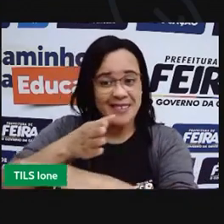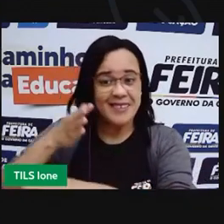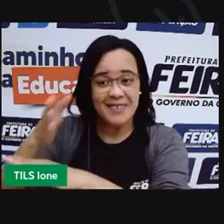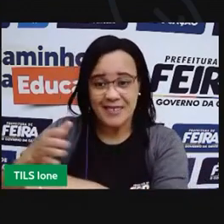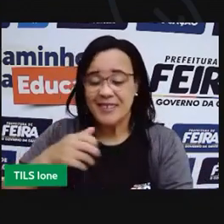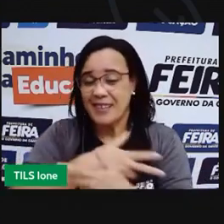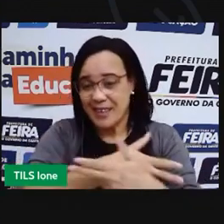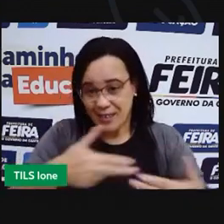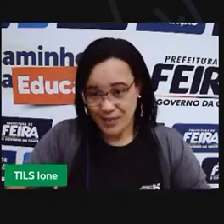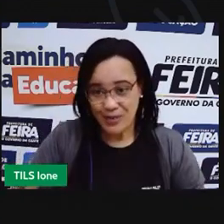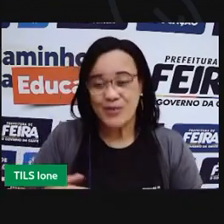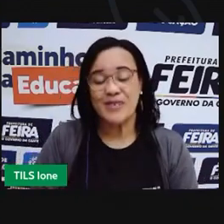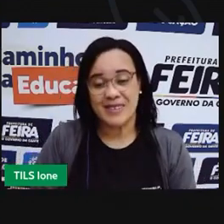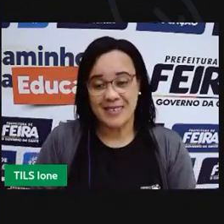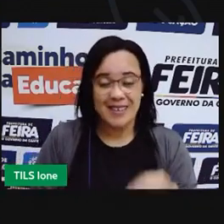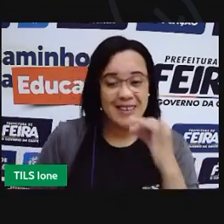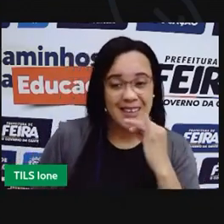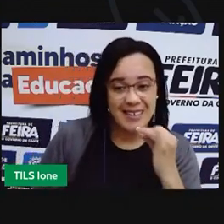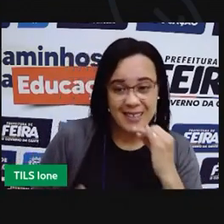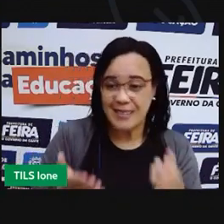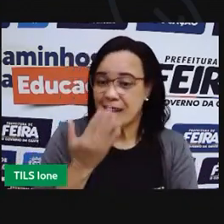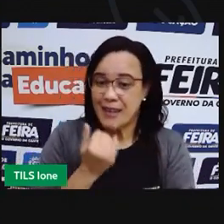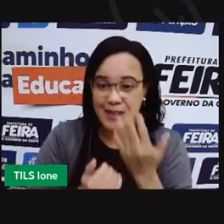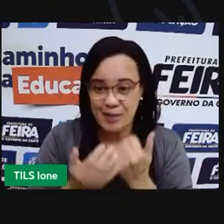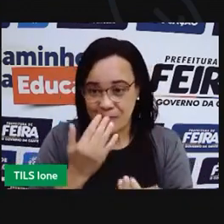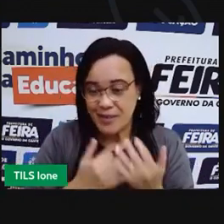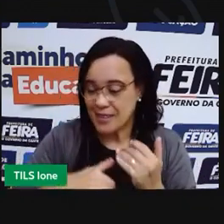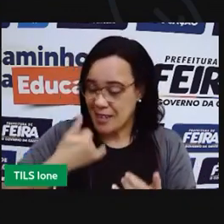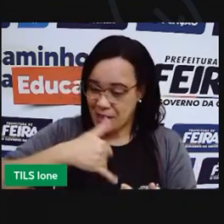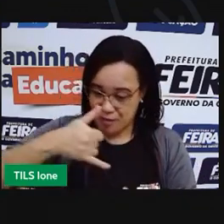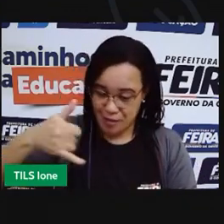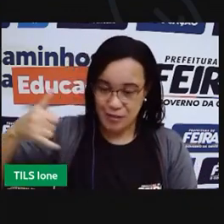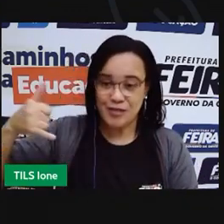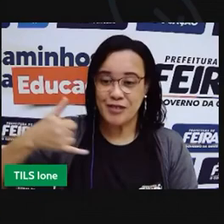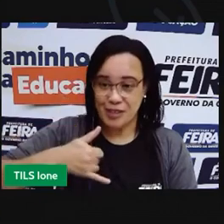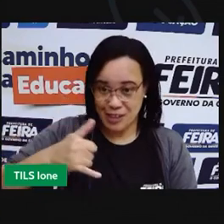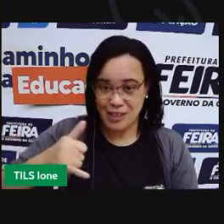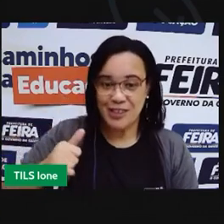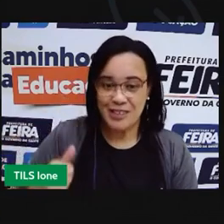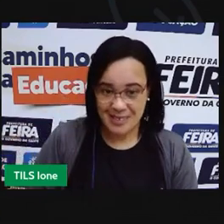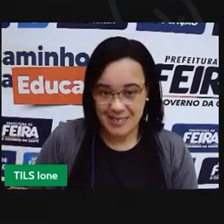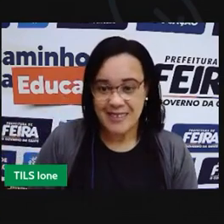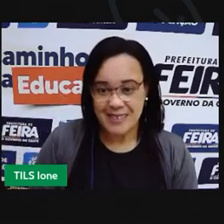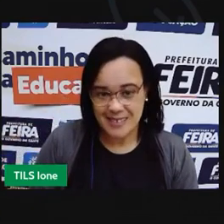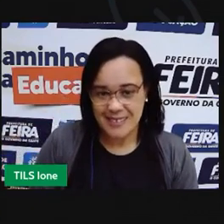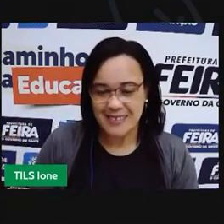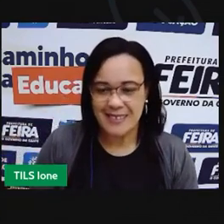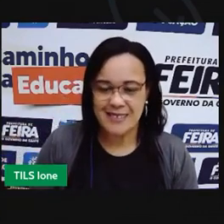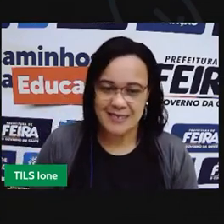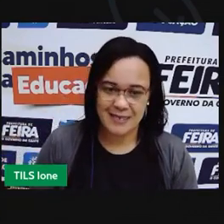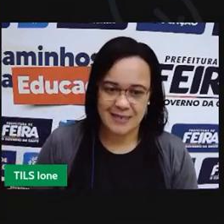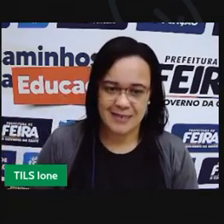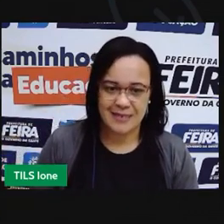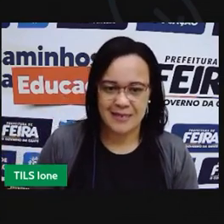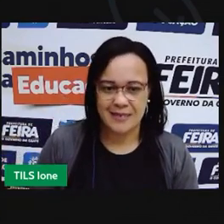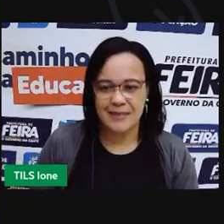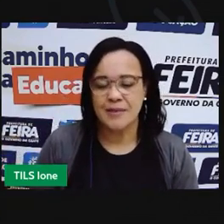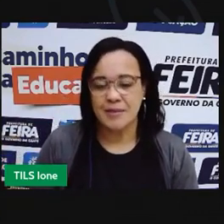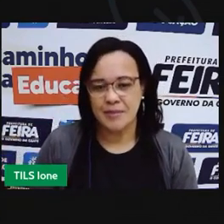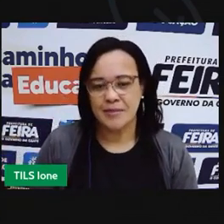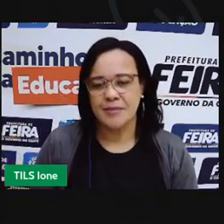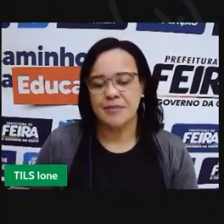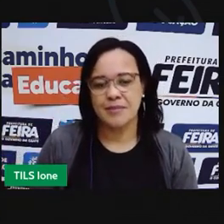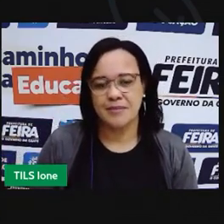energia elétrica. E a gente viu que elas se dividiriam em três pés. Que estariam assumidos.